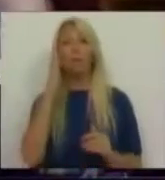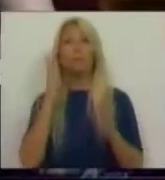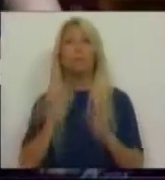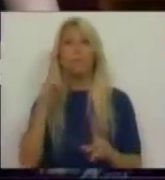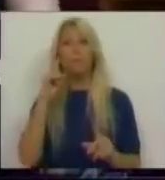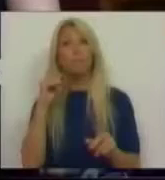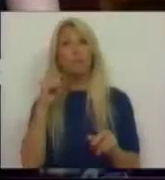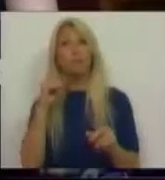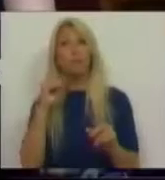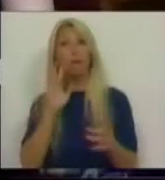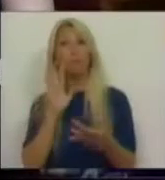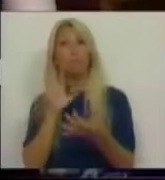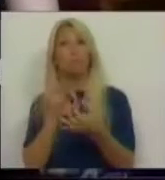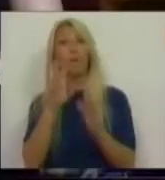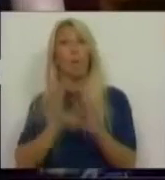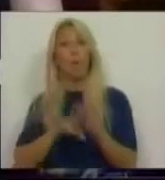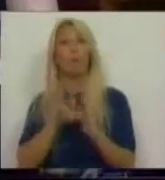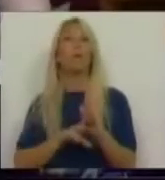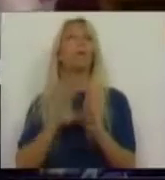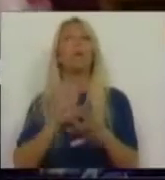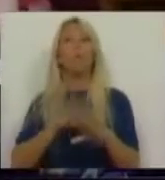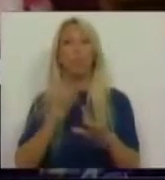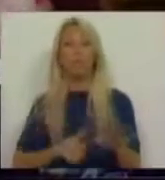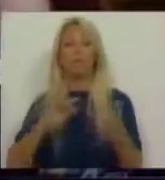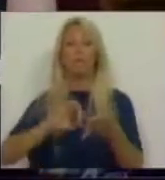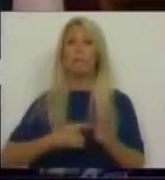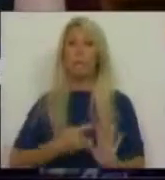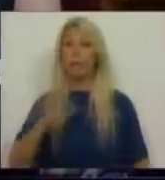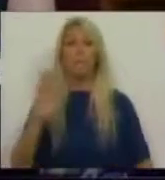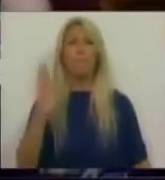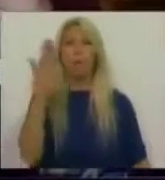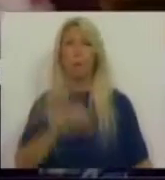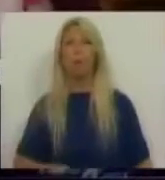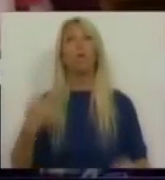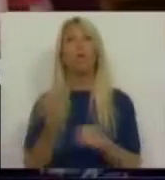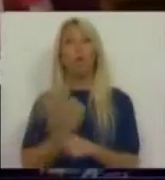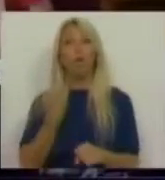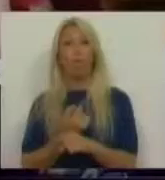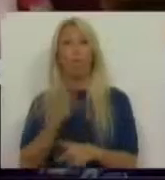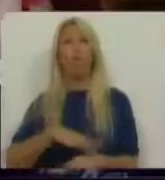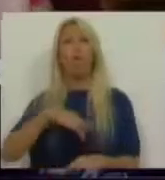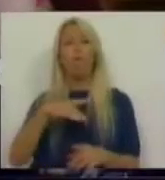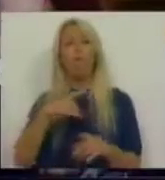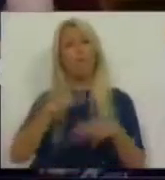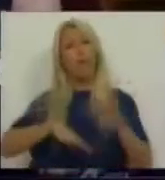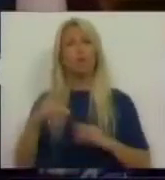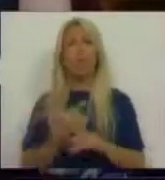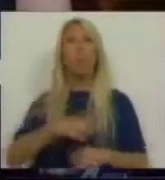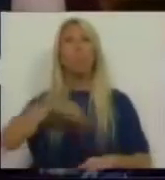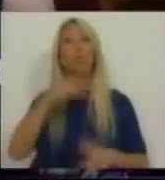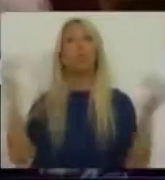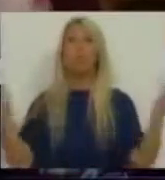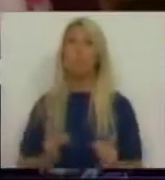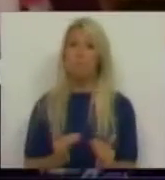essa regulamentação pela necessidade de, primeiro, ações de despoluição, segundo, a